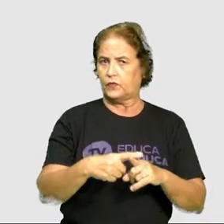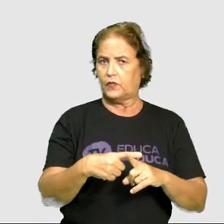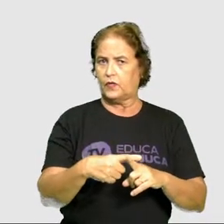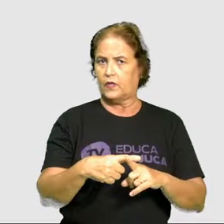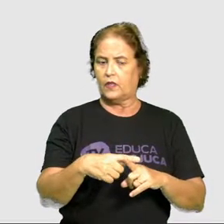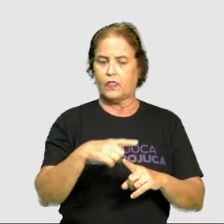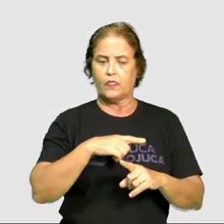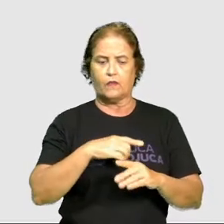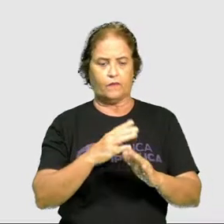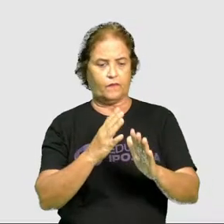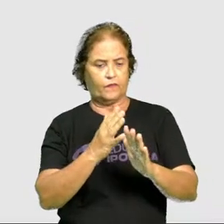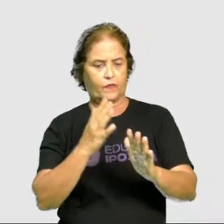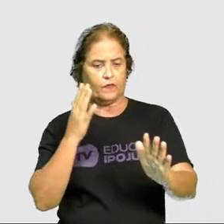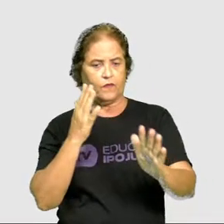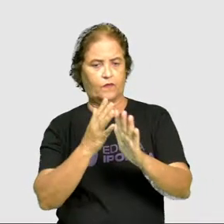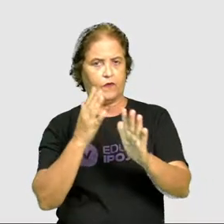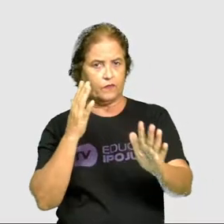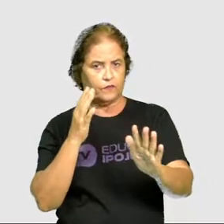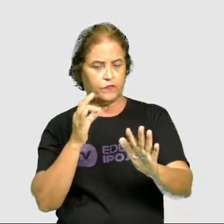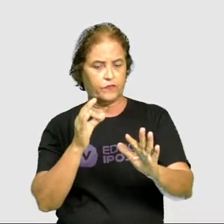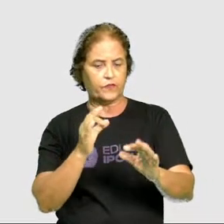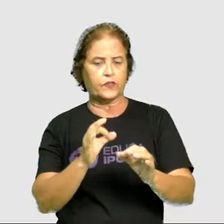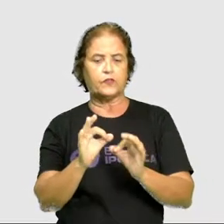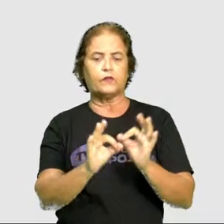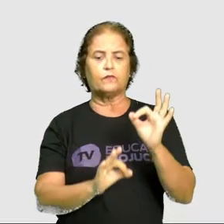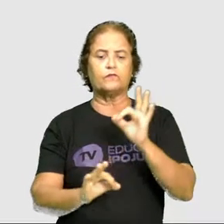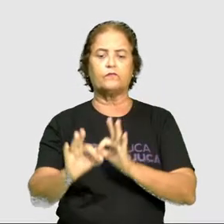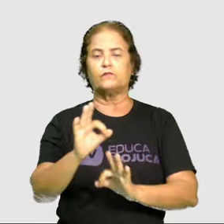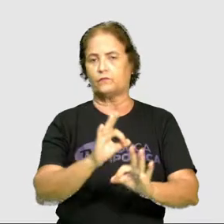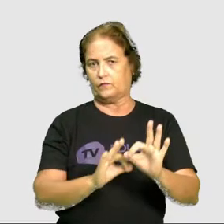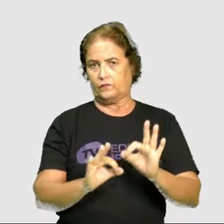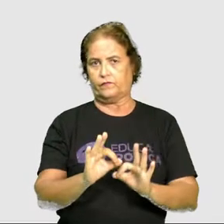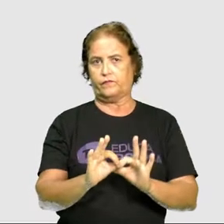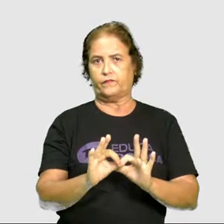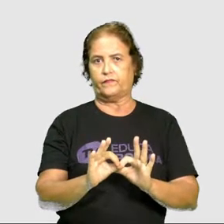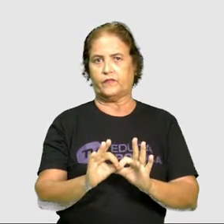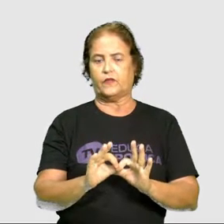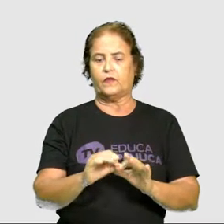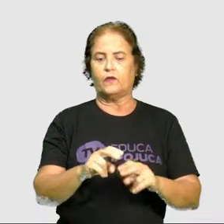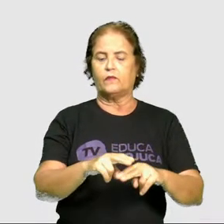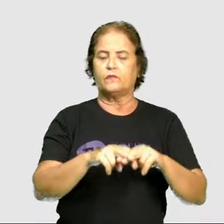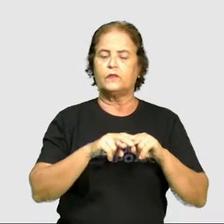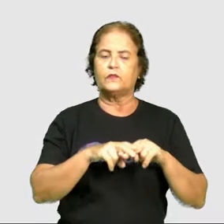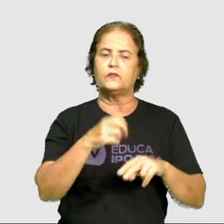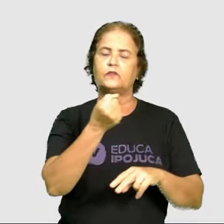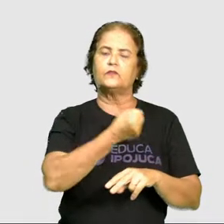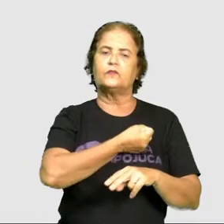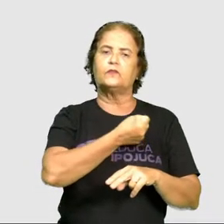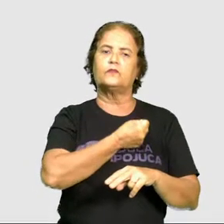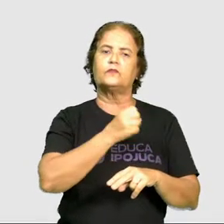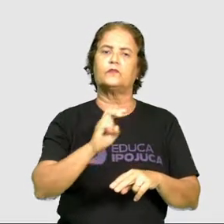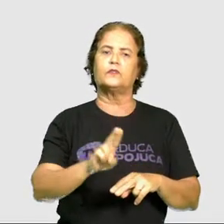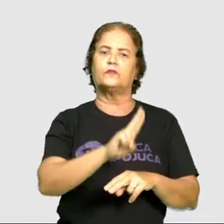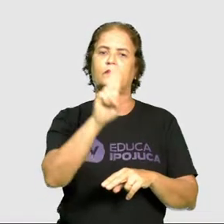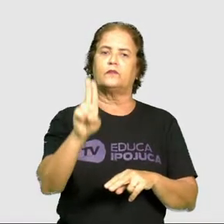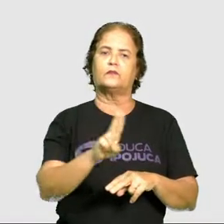tem uma fila seguindo a ordem. Portanto, também os números servem para indicar a ordem.